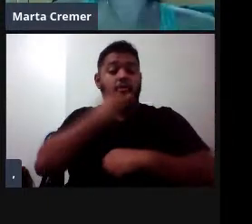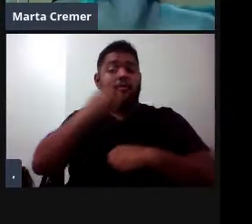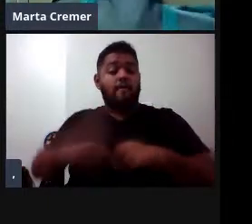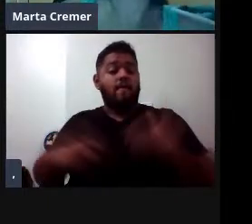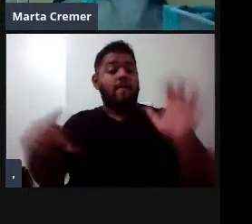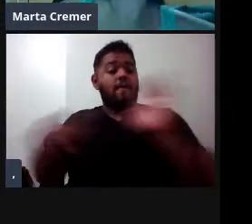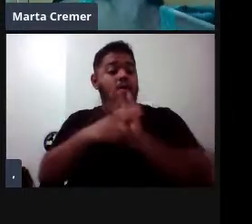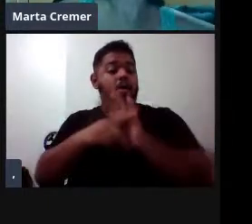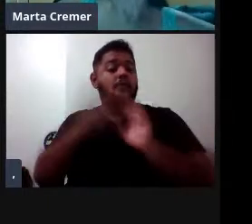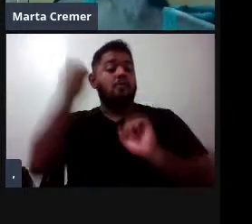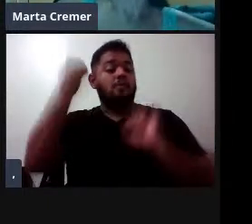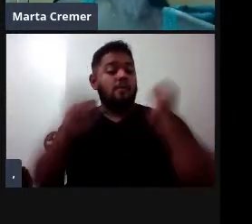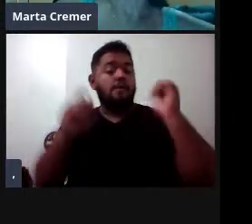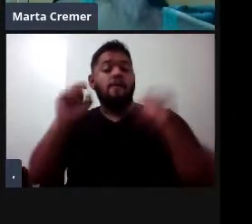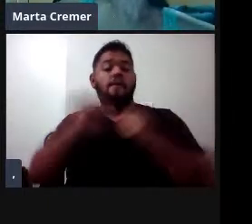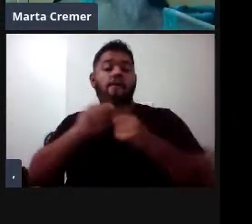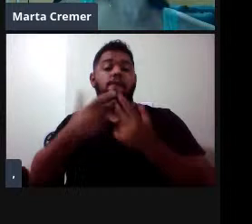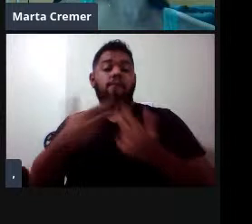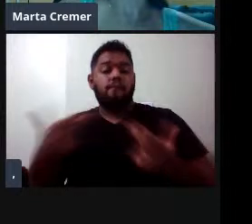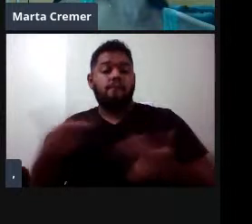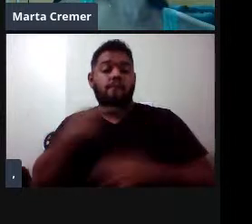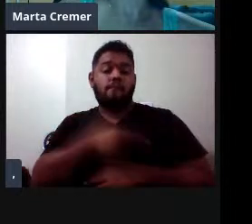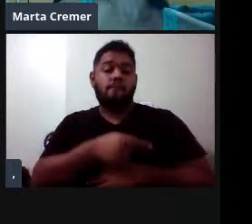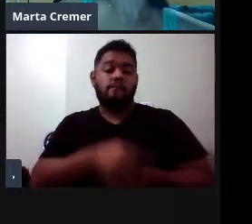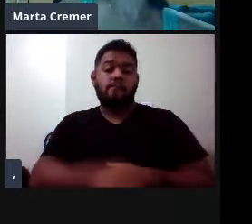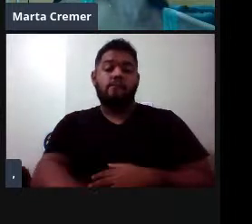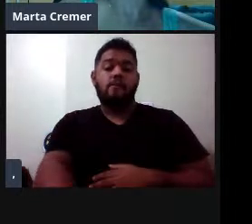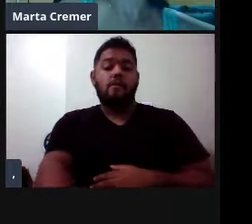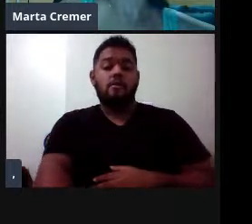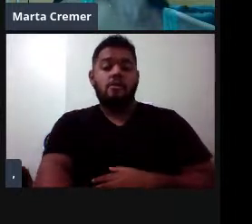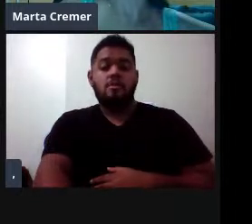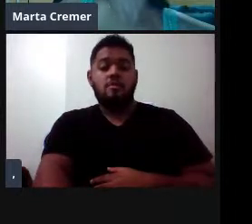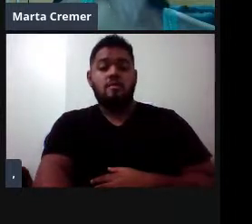né, de casacos, enfim, e essa, e essa,